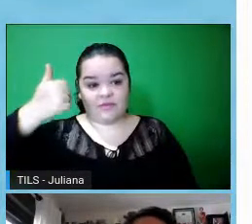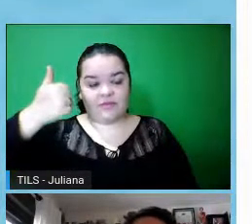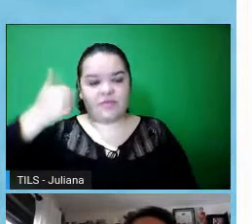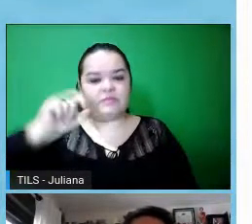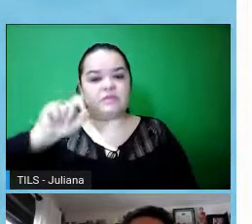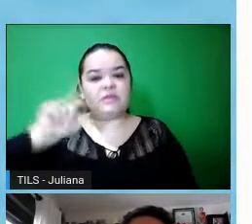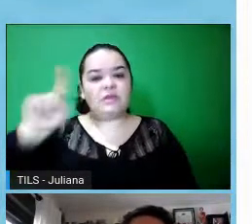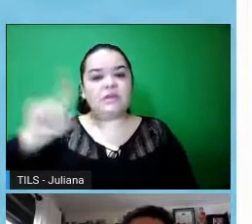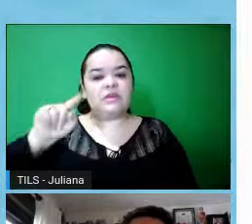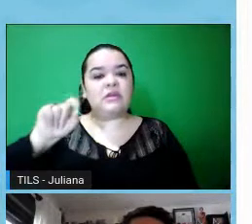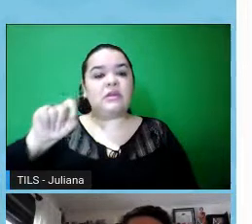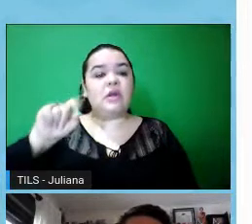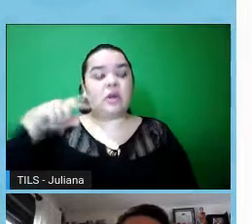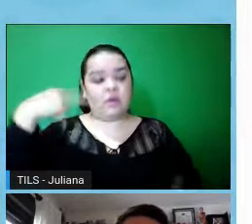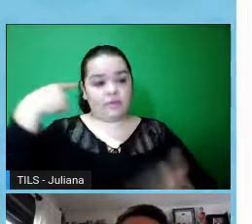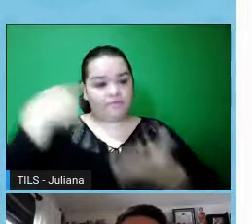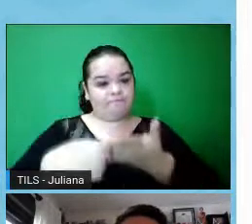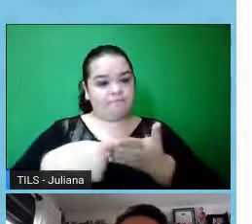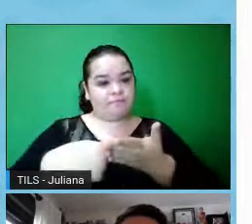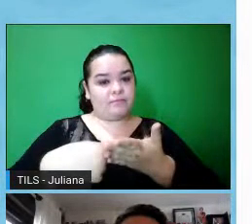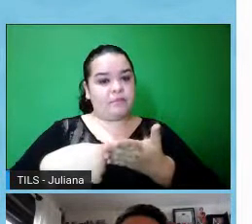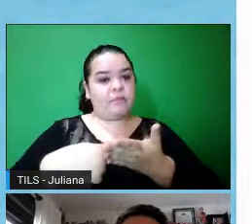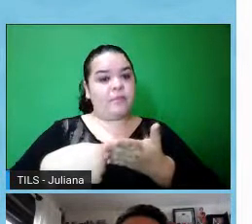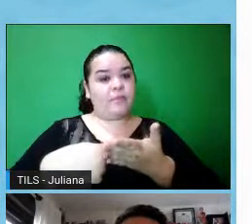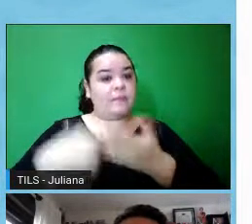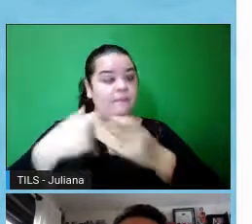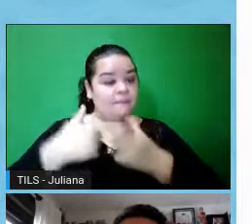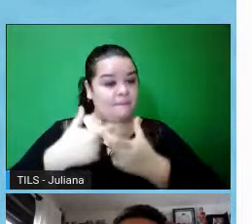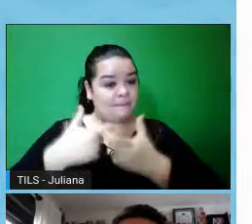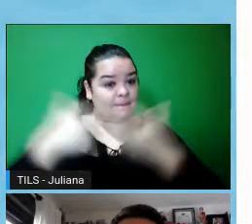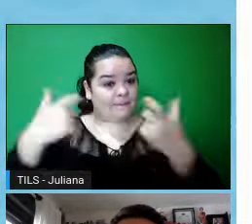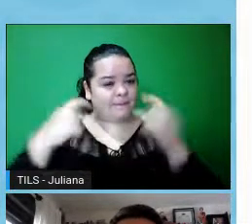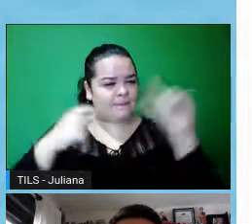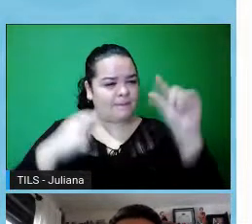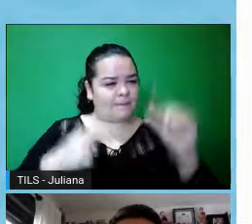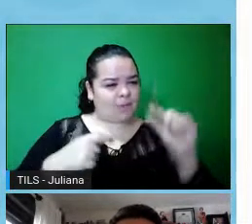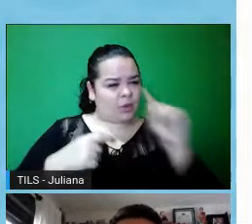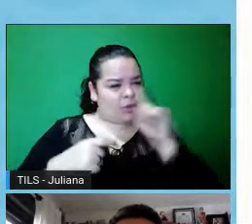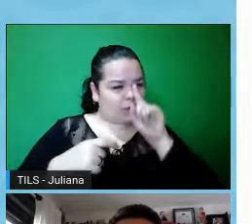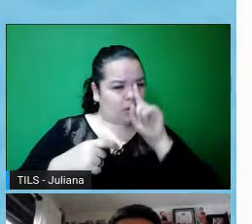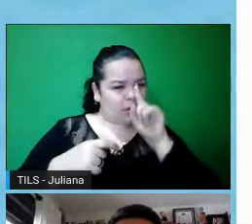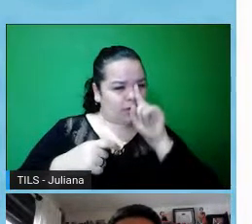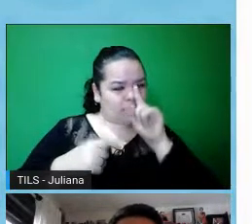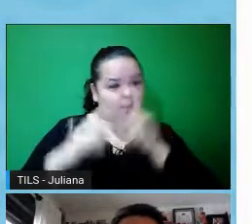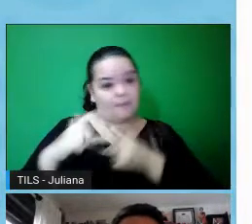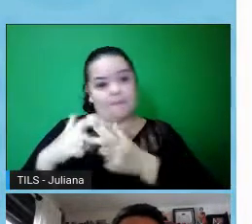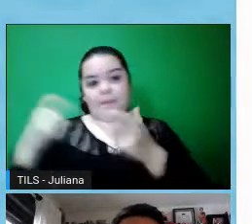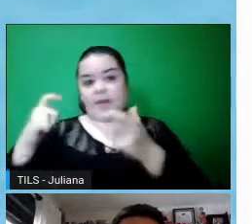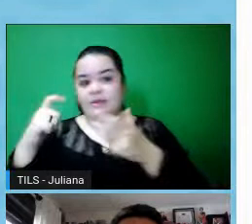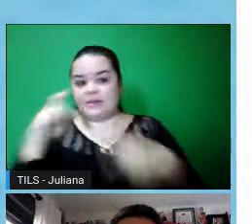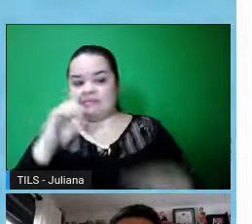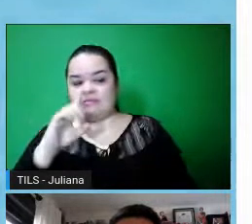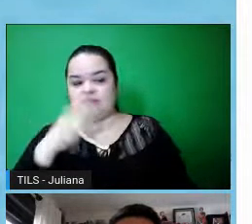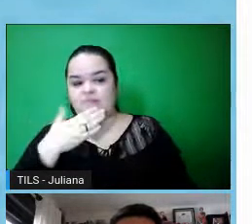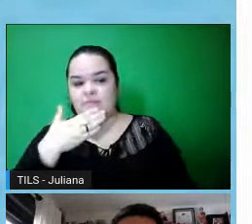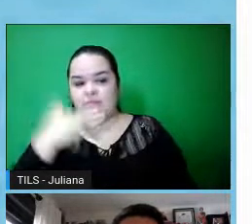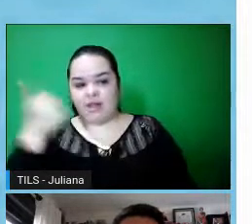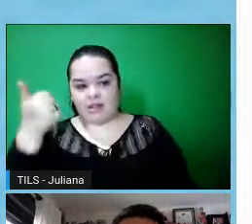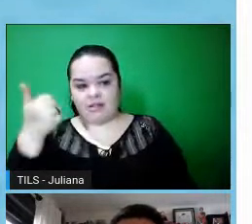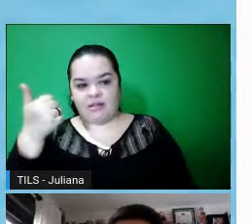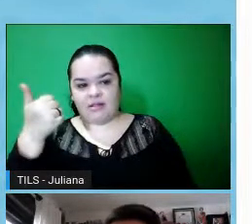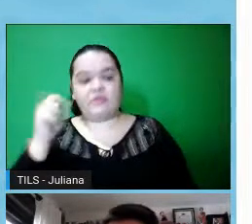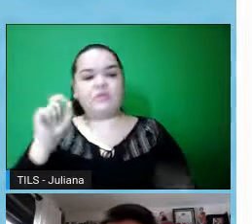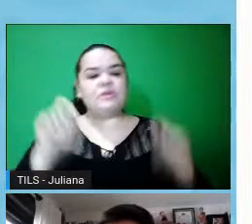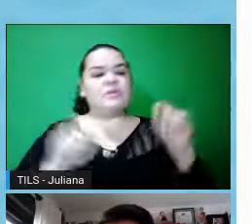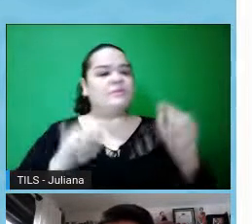comprometendo-se sempre com o princípio de buscar o máximo benefício e o mínimo risco, né, aos participantes, garantir que qualquer